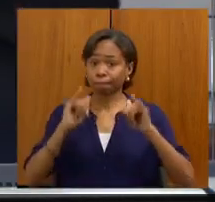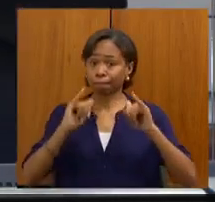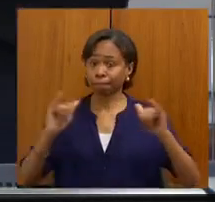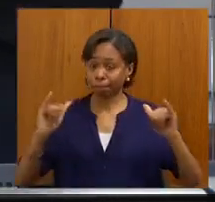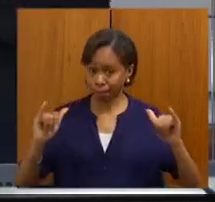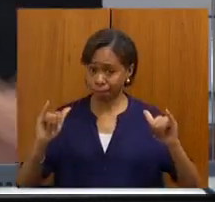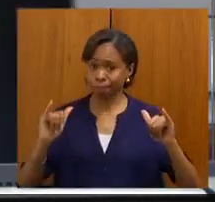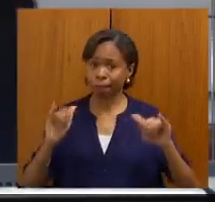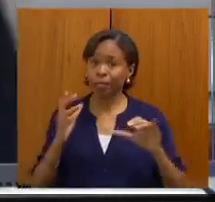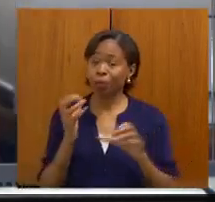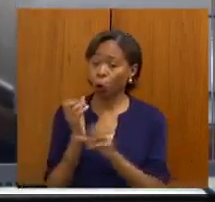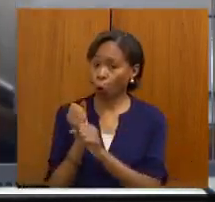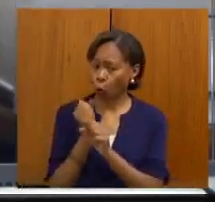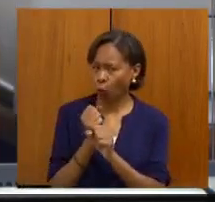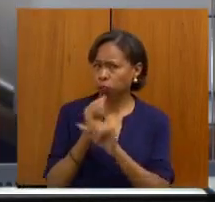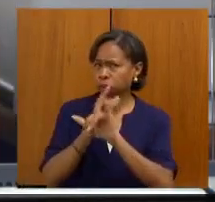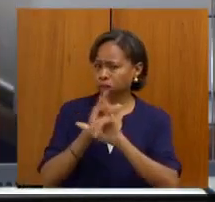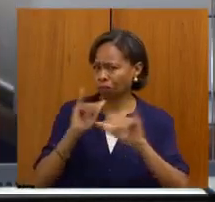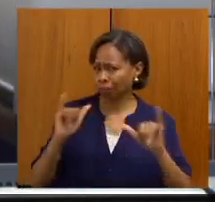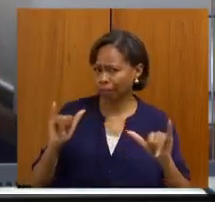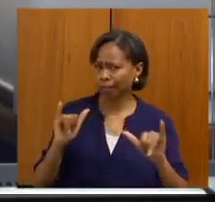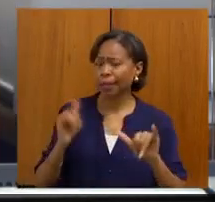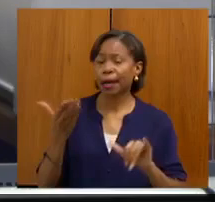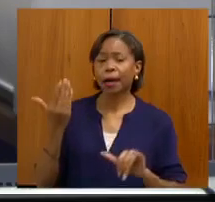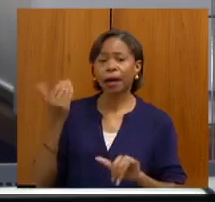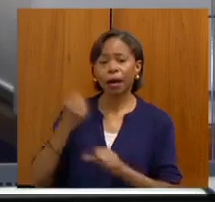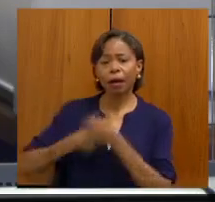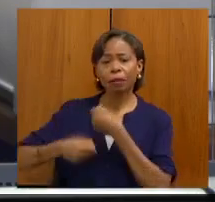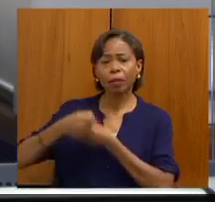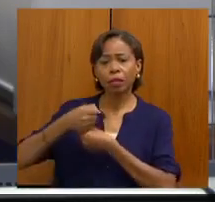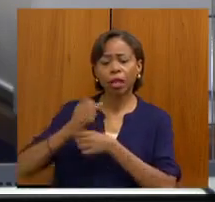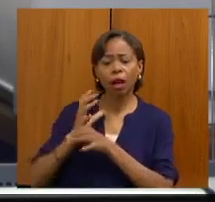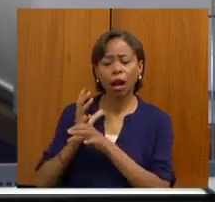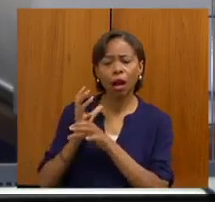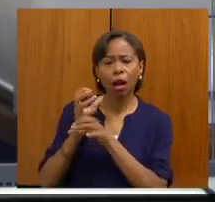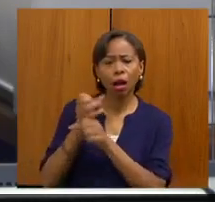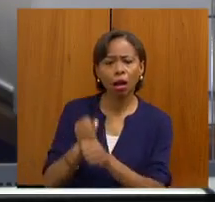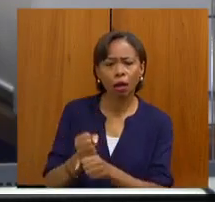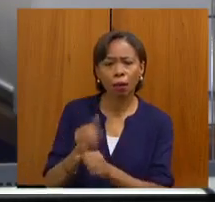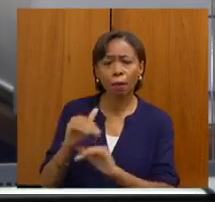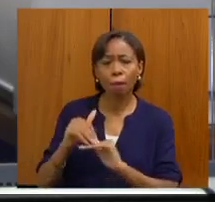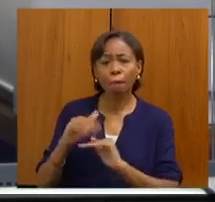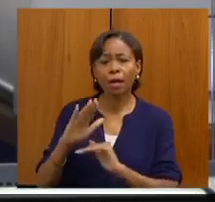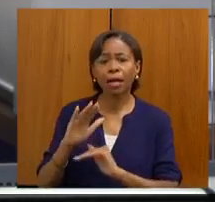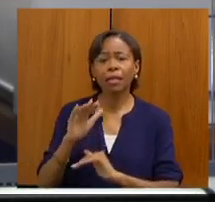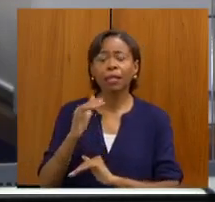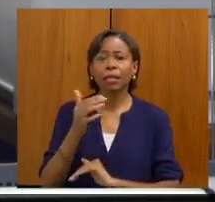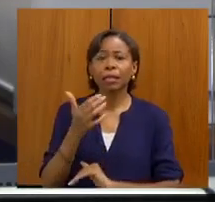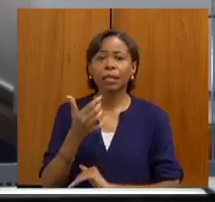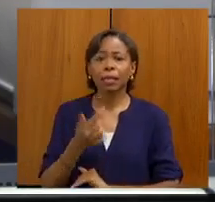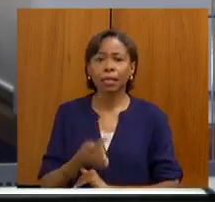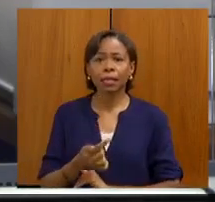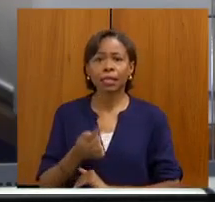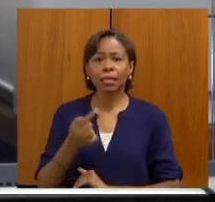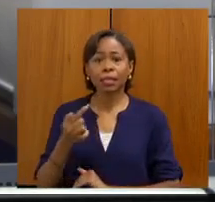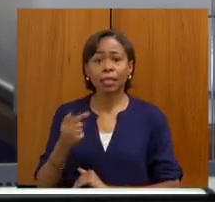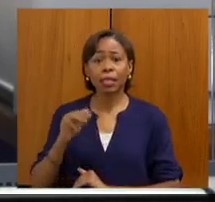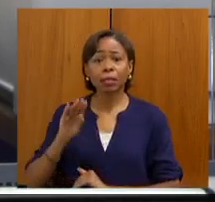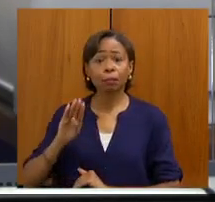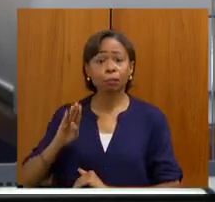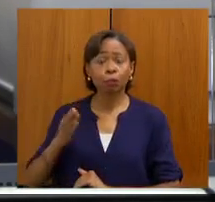Pode passar, por favor? que o ano passado a receita executada foi de mais de R 67 bilhões, e a gente sabe que o mínimo